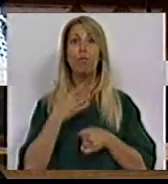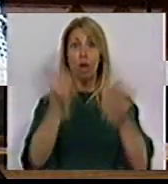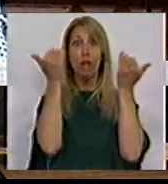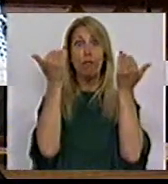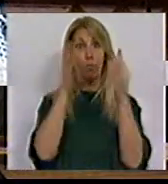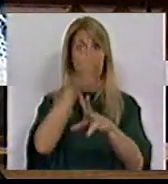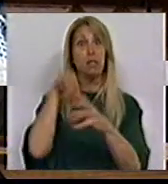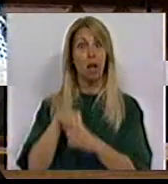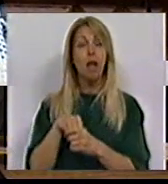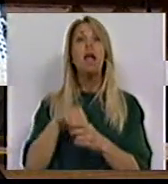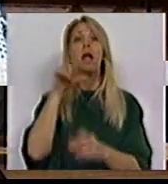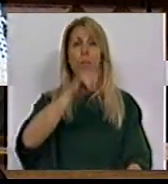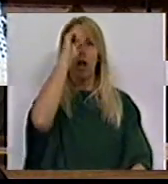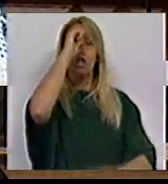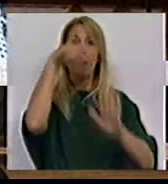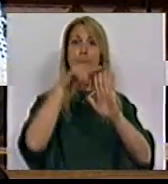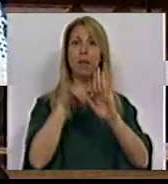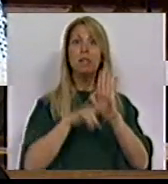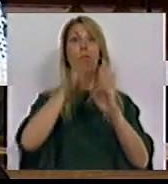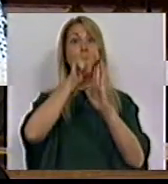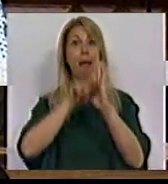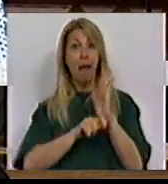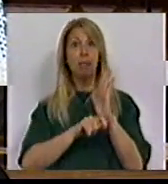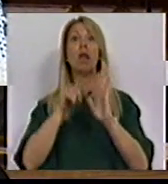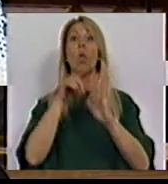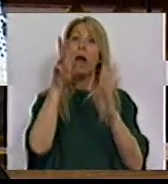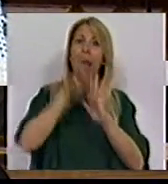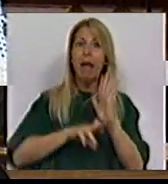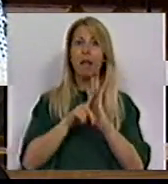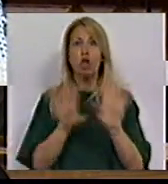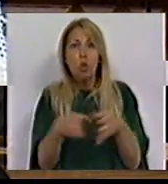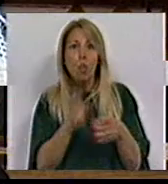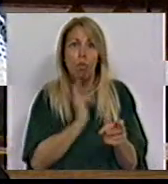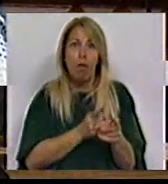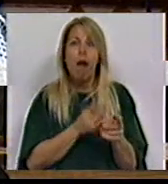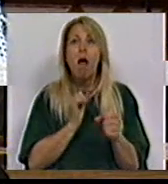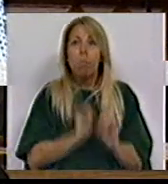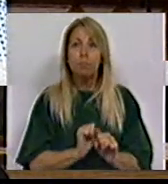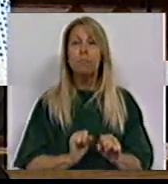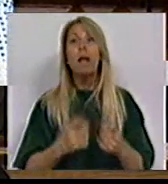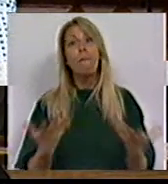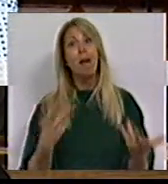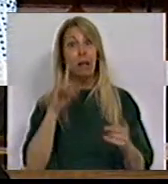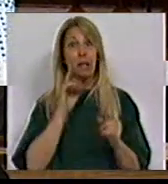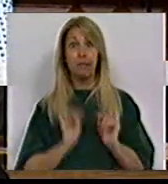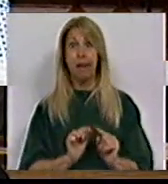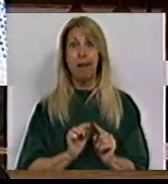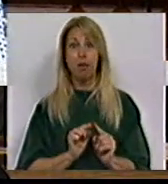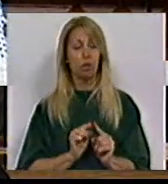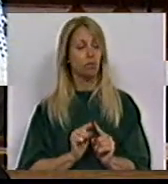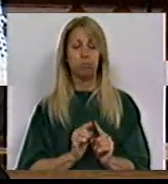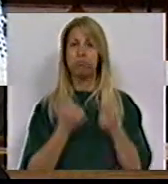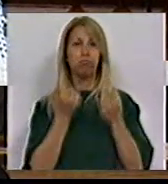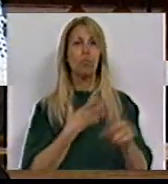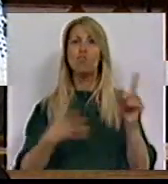e o seu respeito pelos princípios éticos e deontológicos. Mas estas garantias, Srs. Deputados, não serão alcançadas